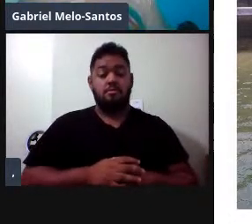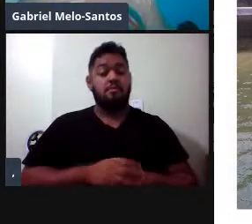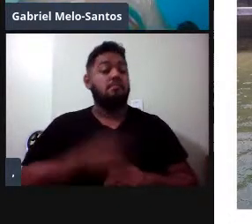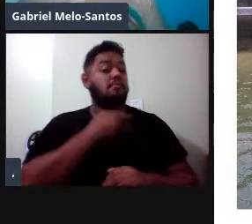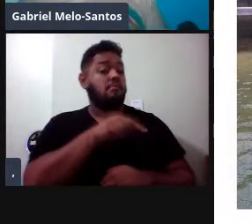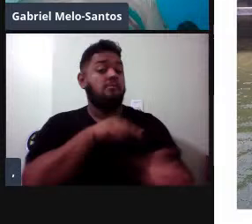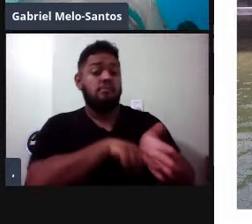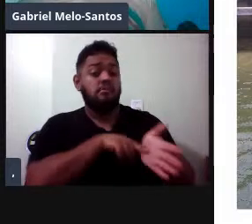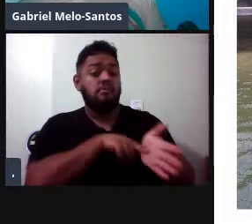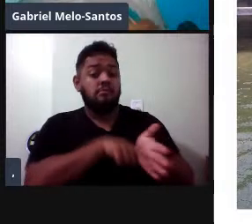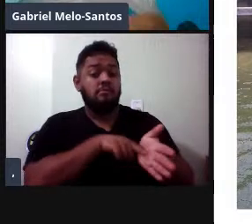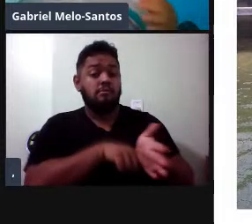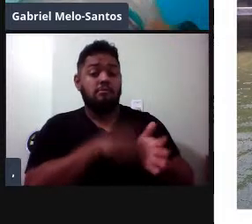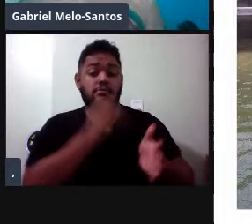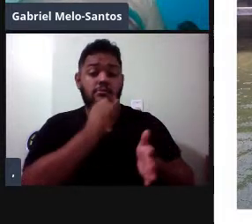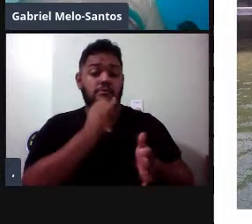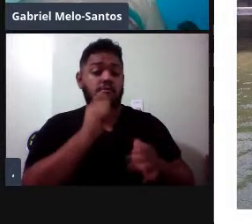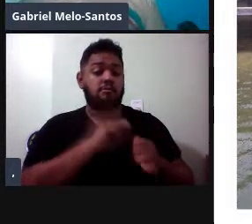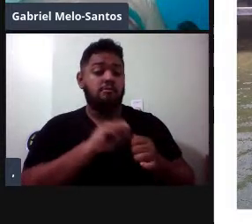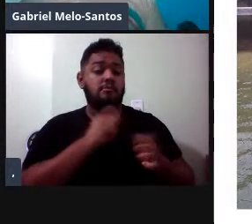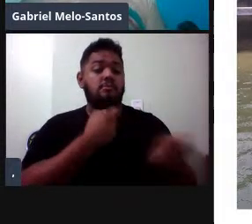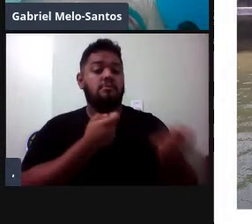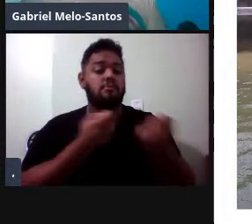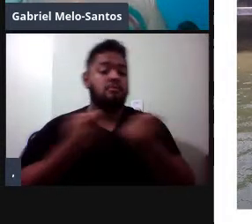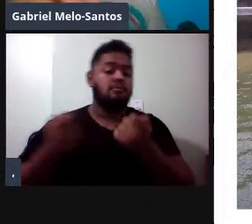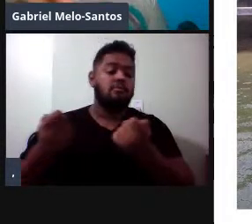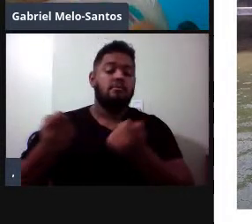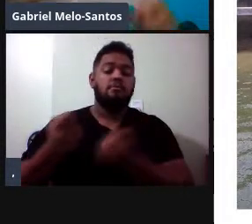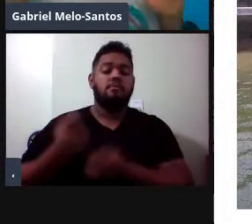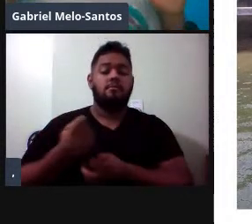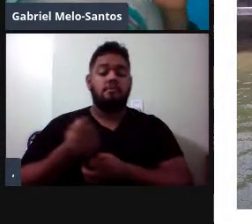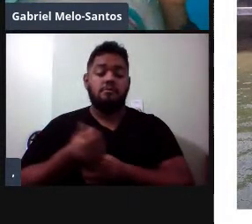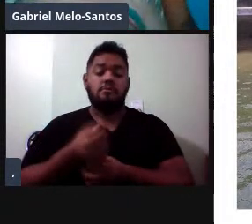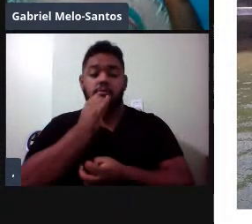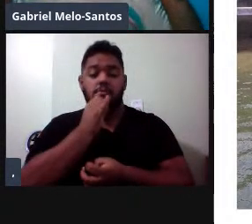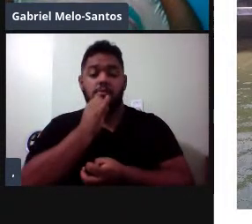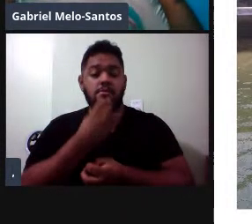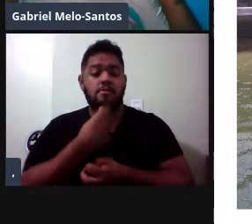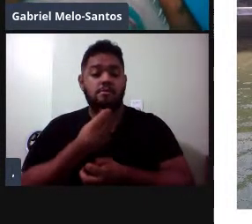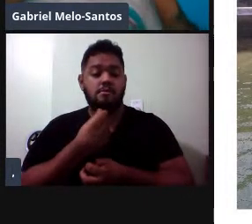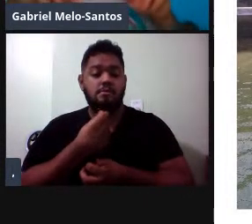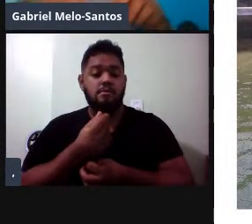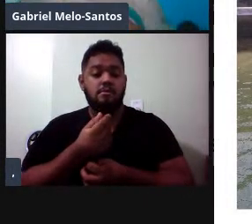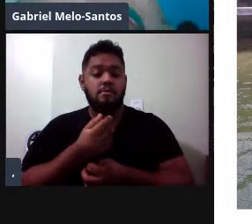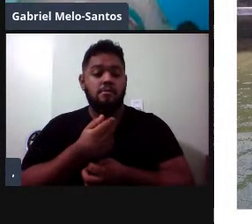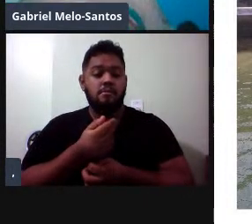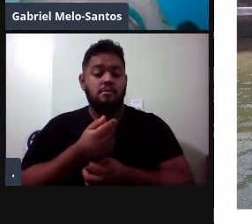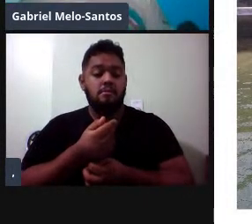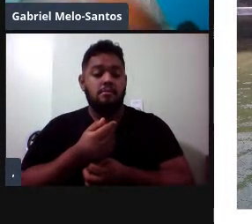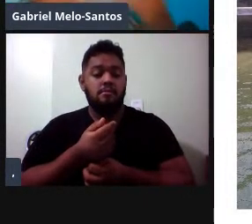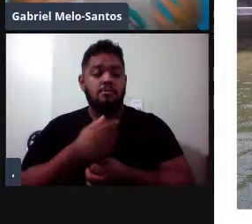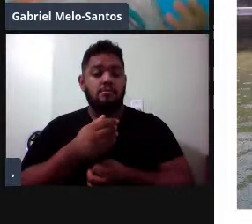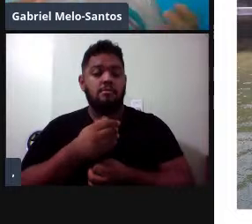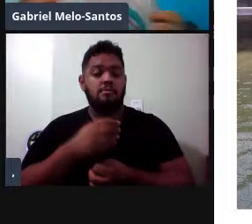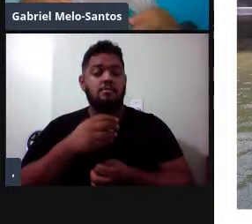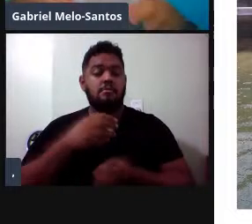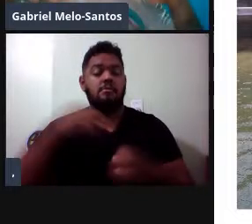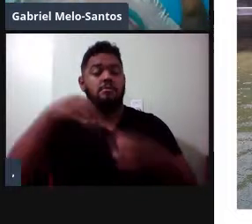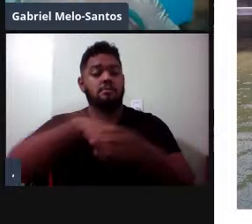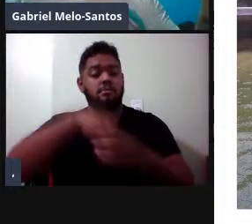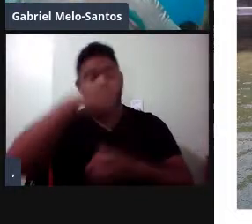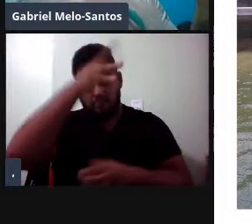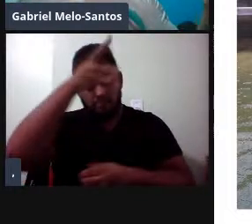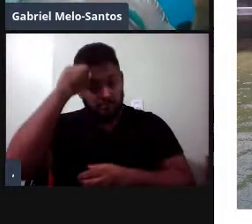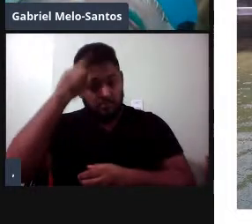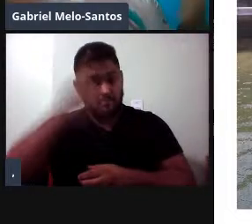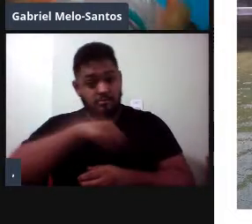uma situação semi-controlada, quase que um cativeiro bem entre aspas, mesmo, que são animais de vida livre,